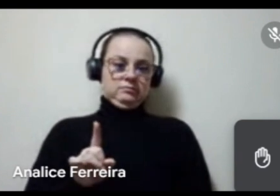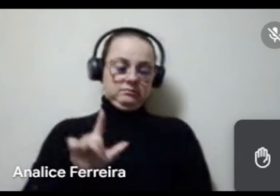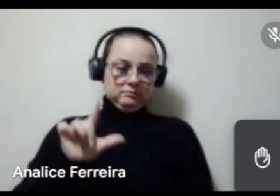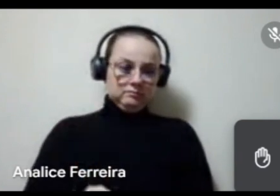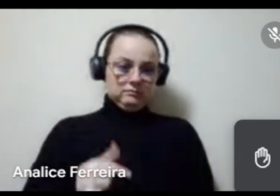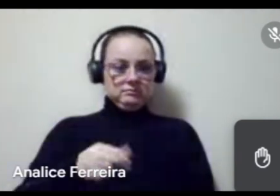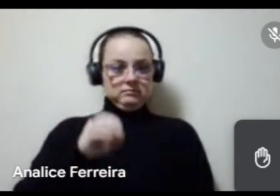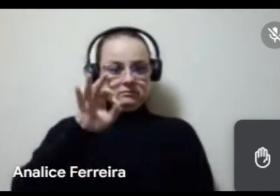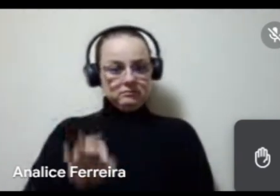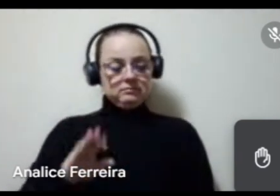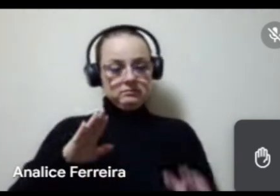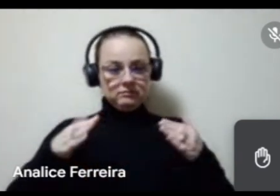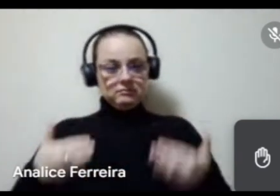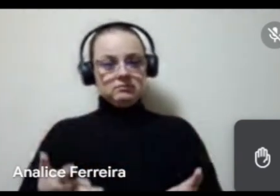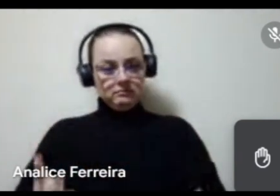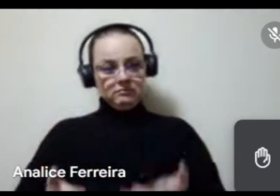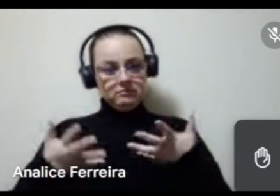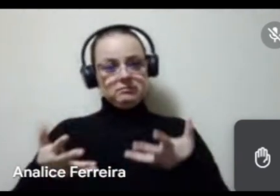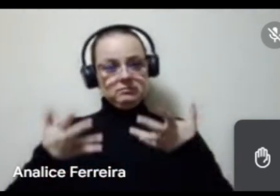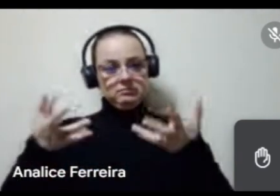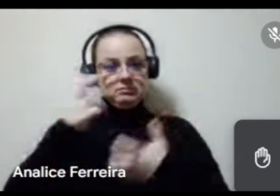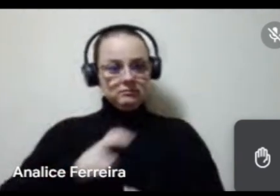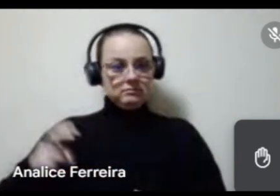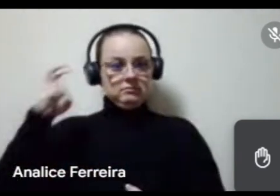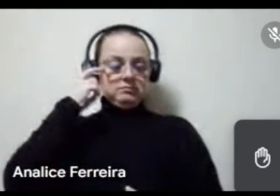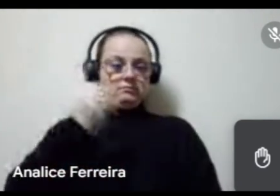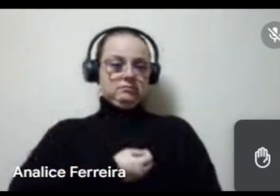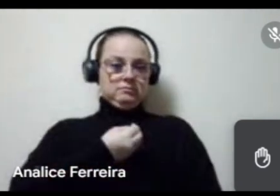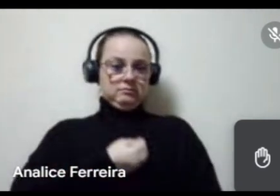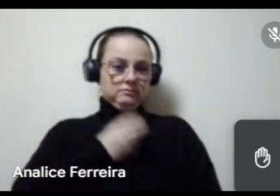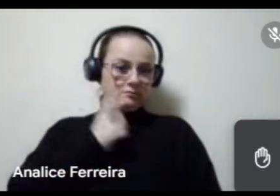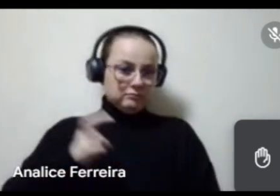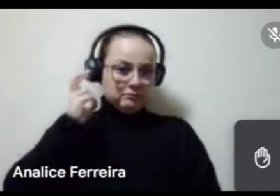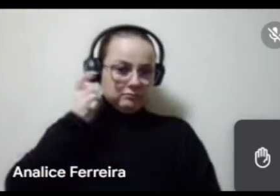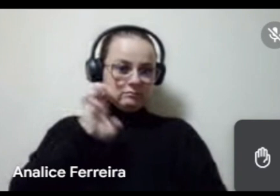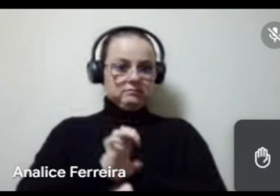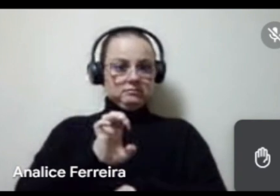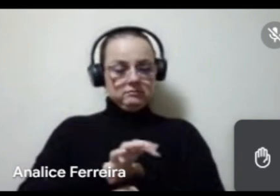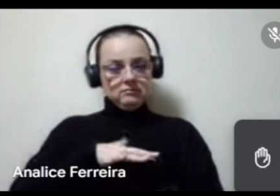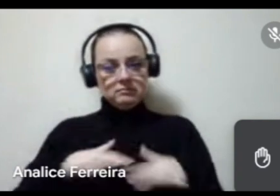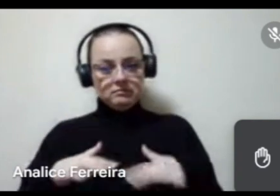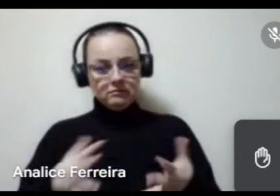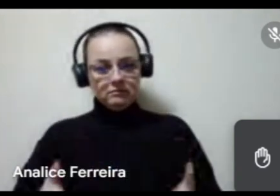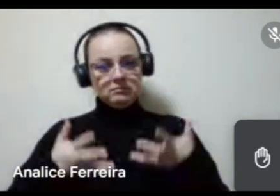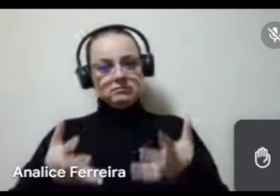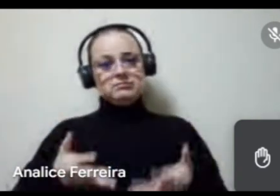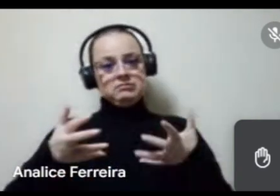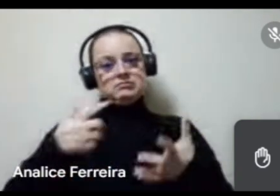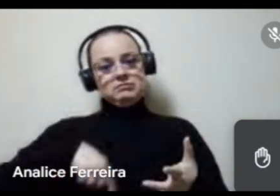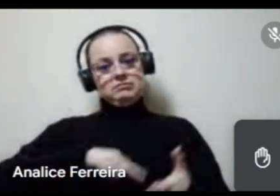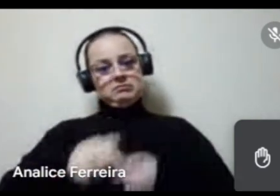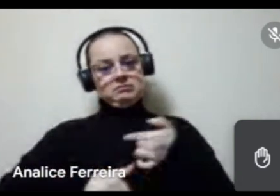seja destinado para o fomento cultural, para a gente que está vivendo de cultura aqui nesse Estado. Ou seja, para ações que fomentem o nosso trabalho, que